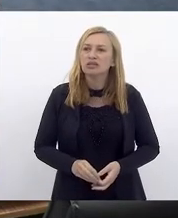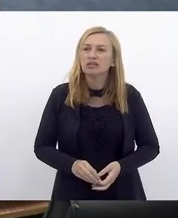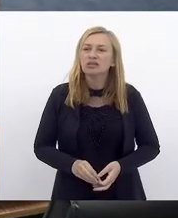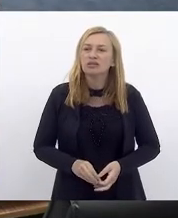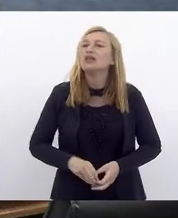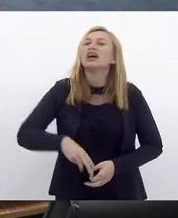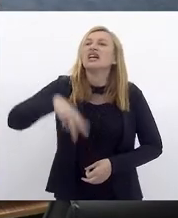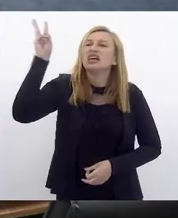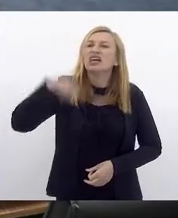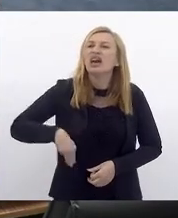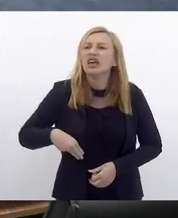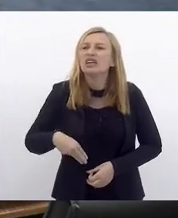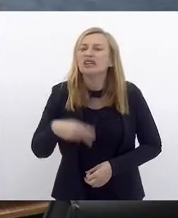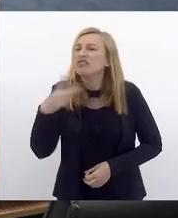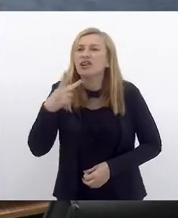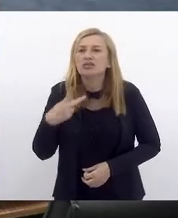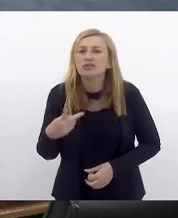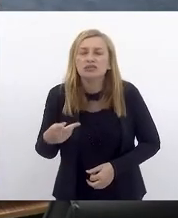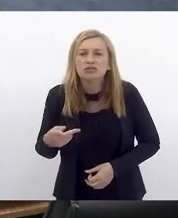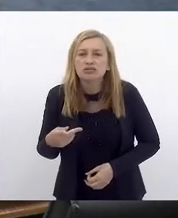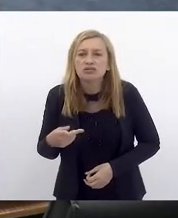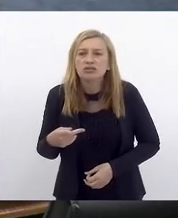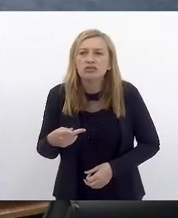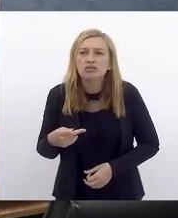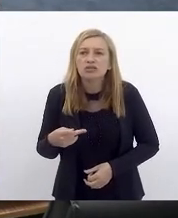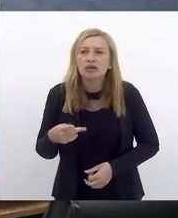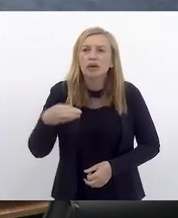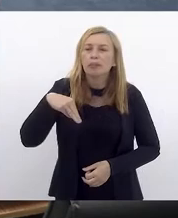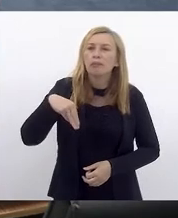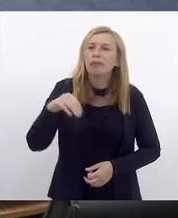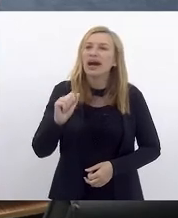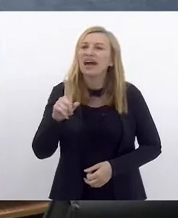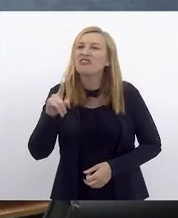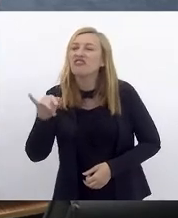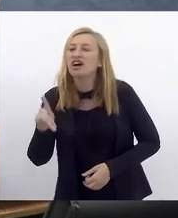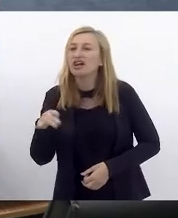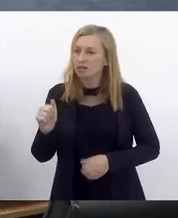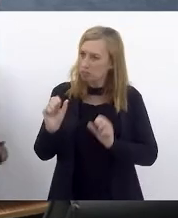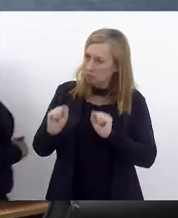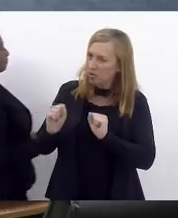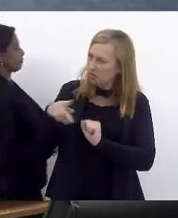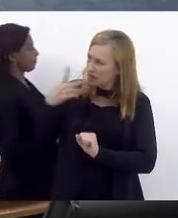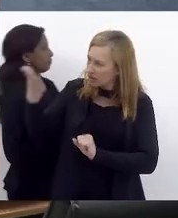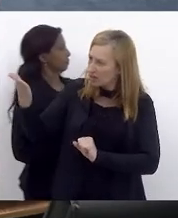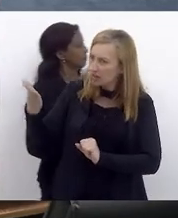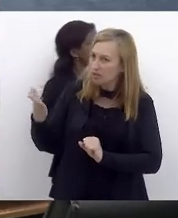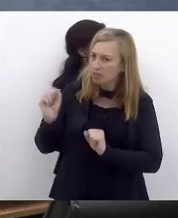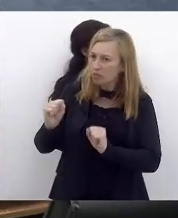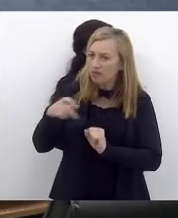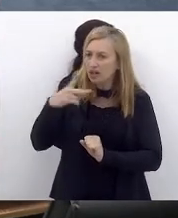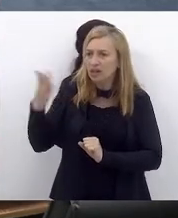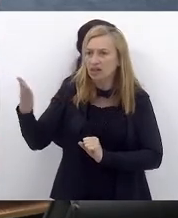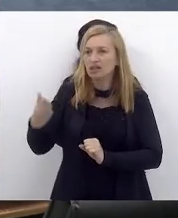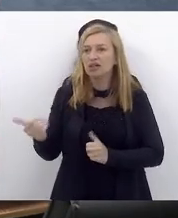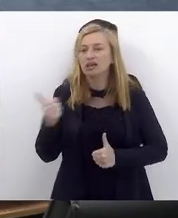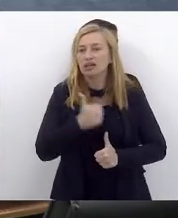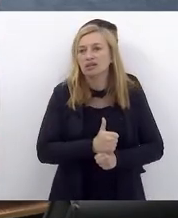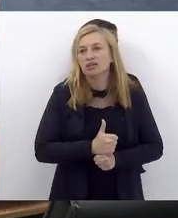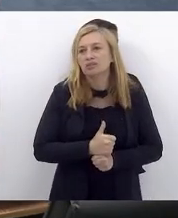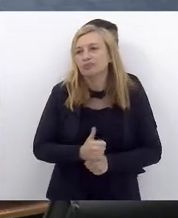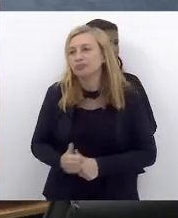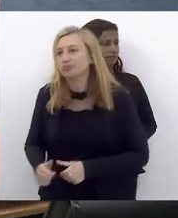Quem solicitou pela ordem? Quem solicitou pela ordem? É o Malafaia. Pois não, deputado Malafaia. Pois não, deputado. Eu queria...